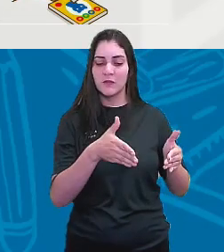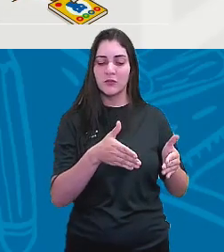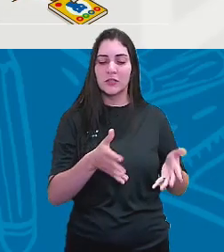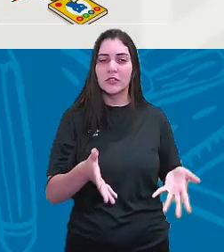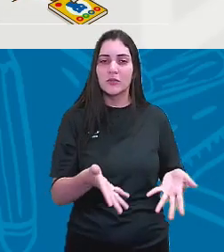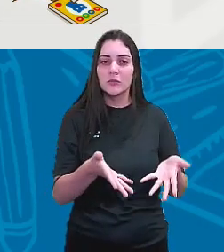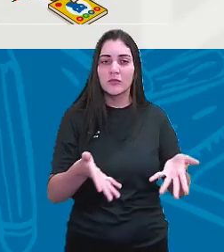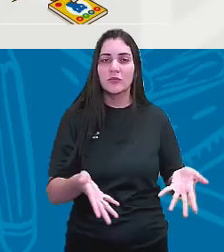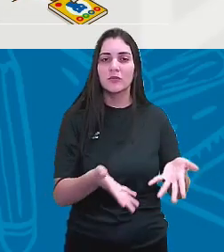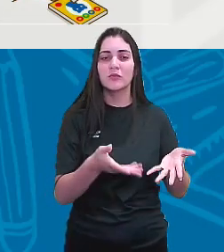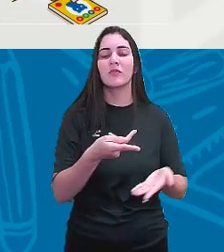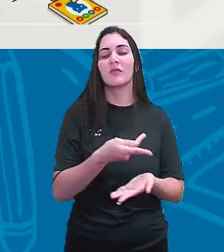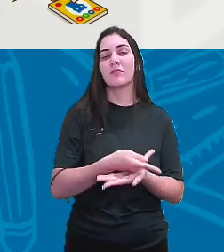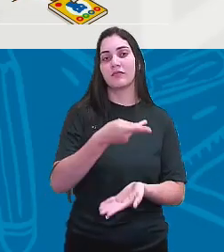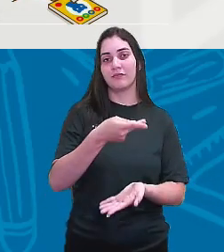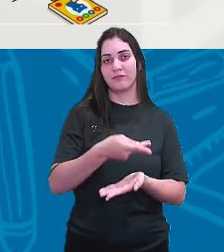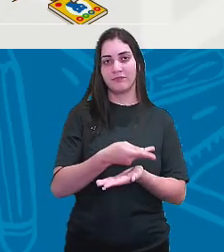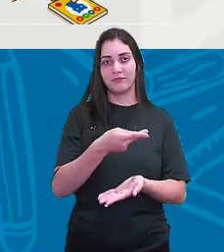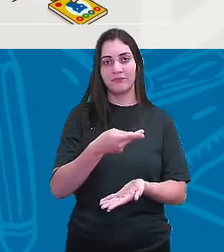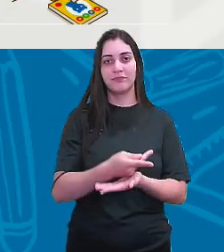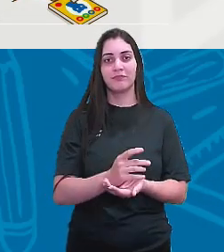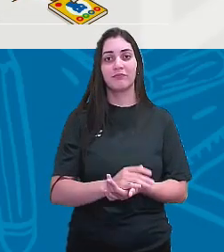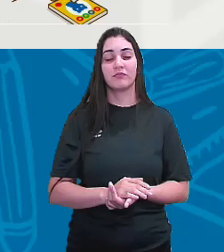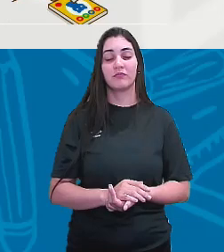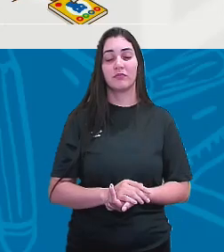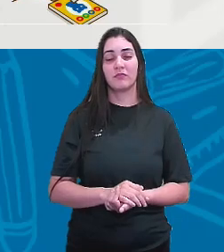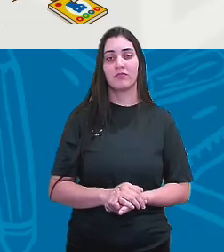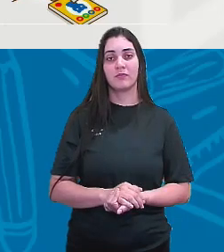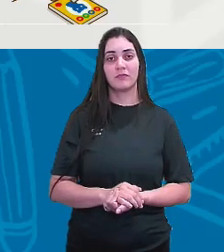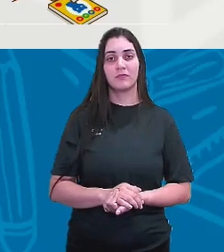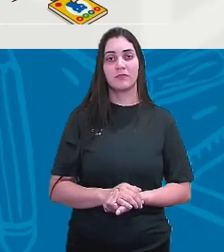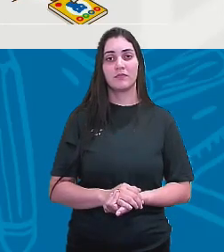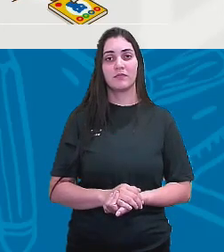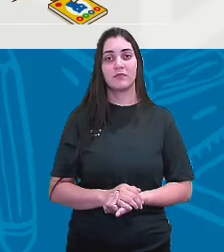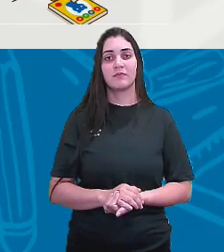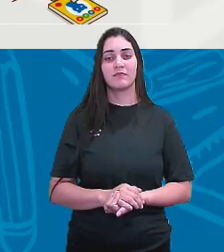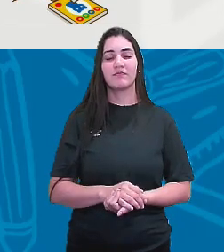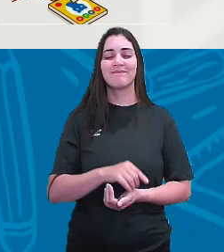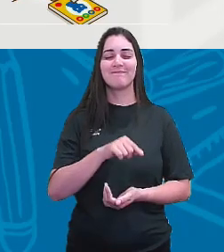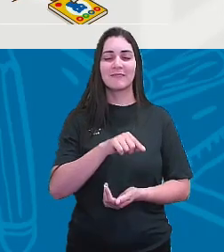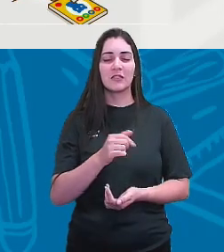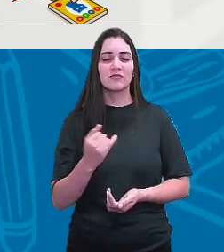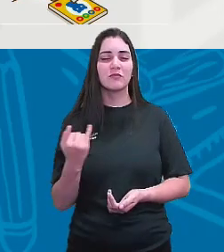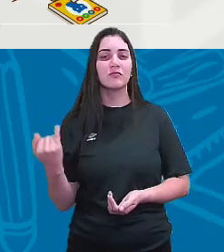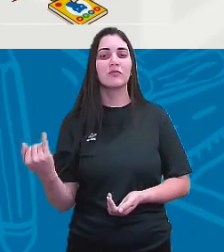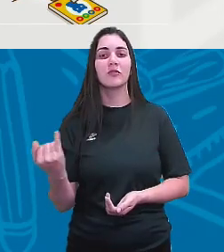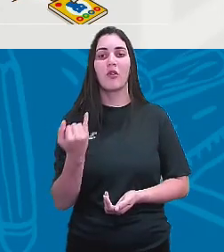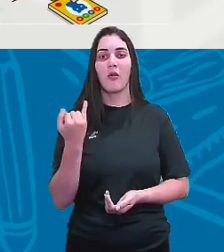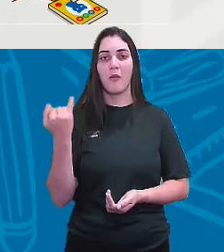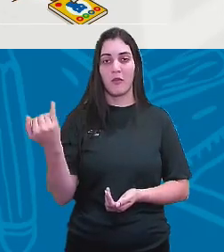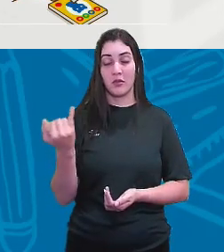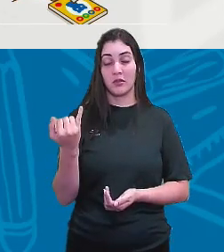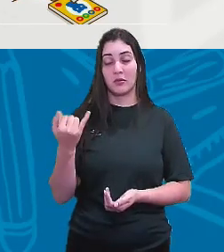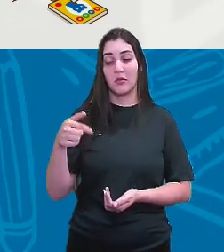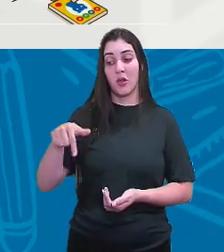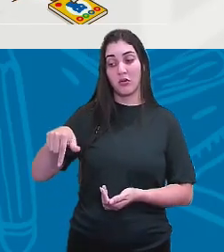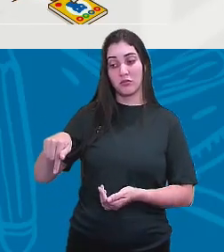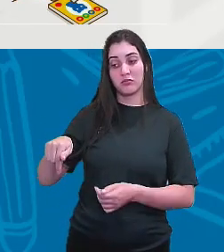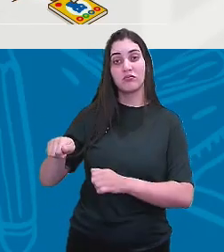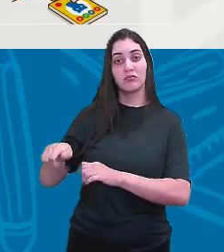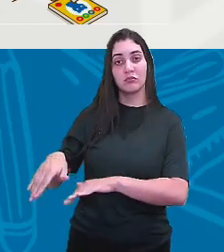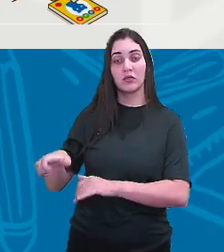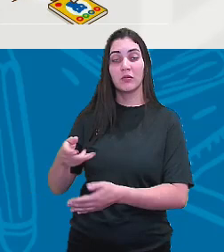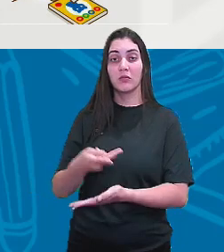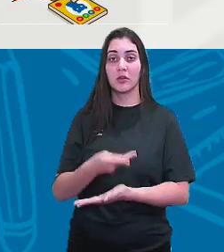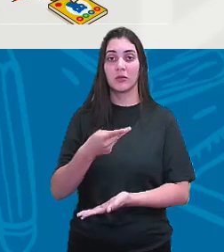que haja acontecimentos que foram primordiais para que o 7 de setembro aconteça. Como,